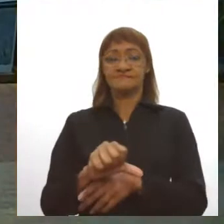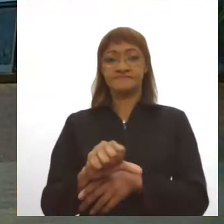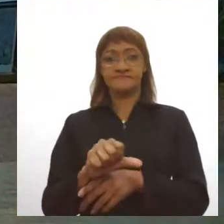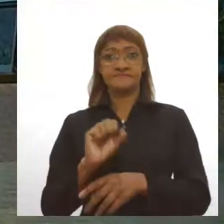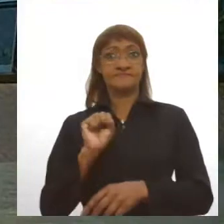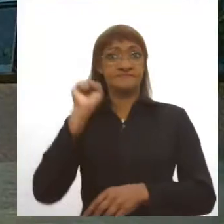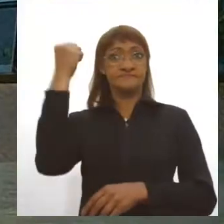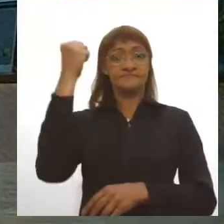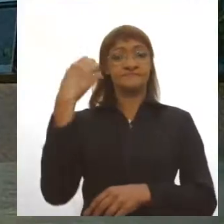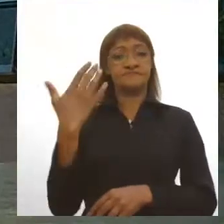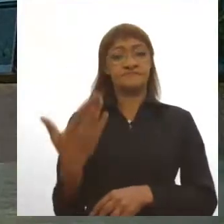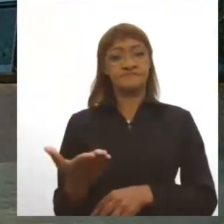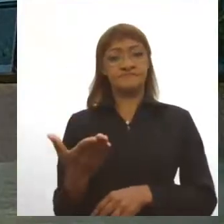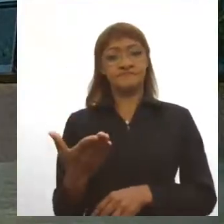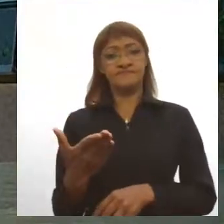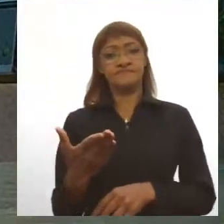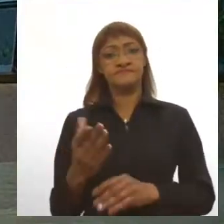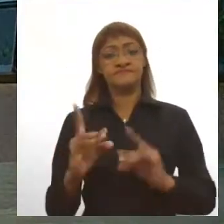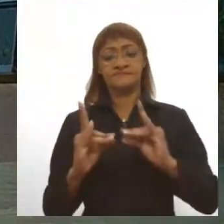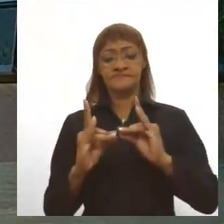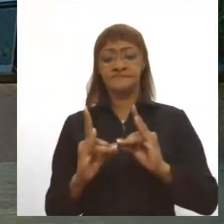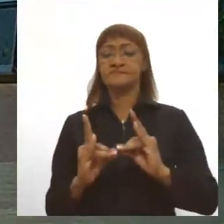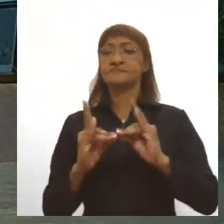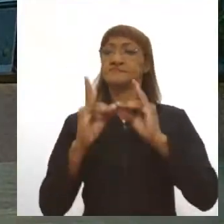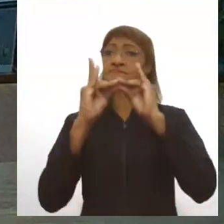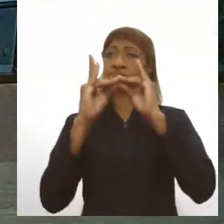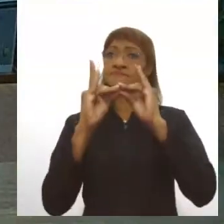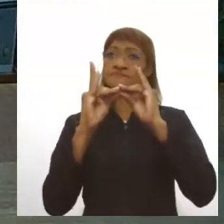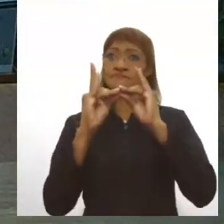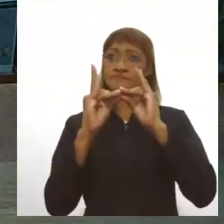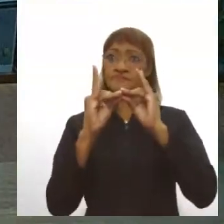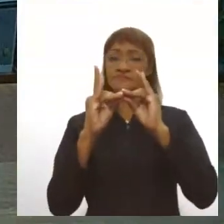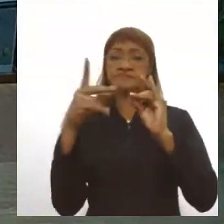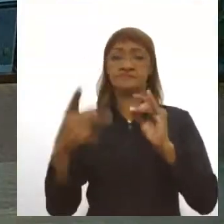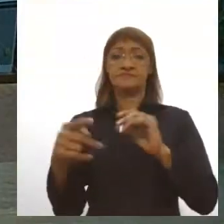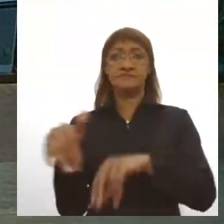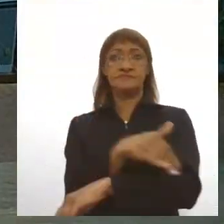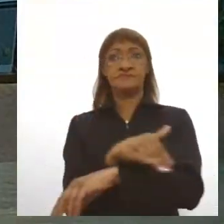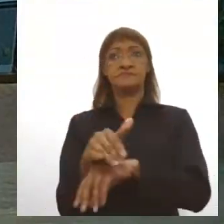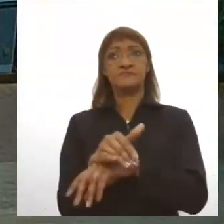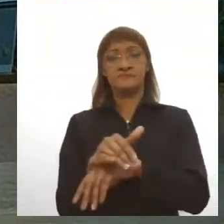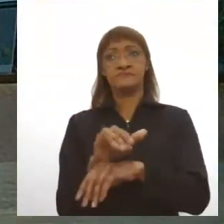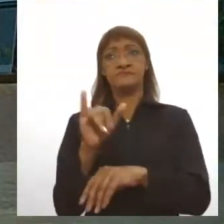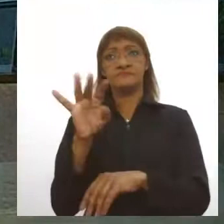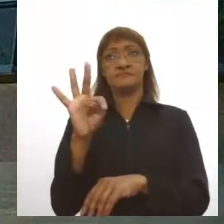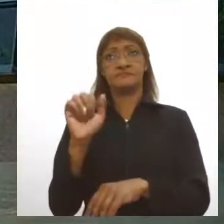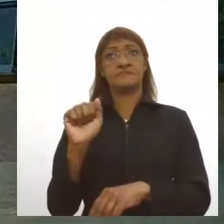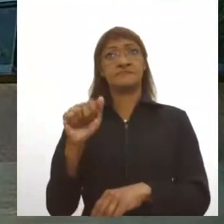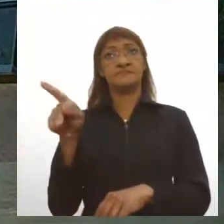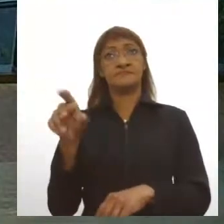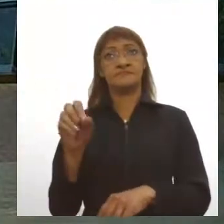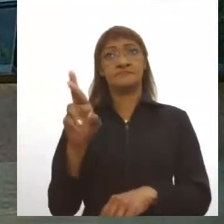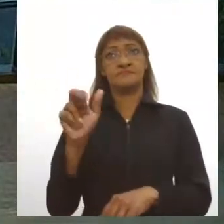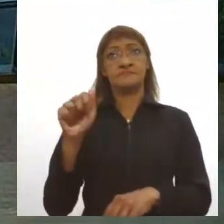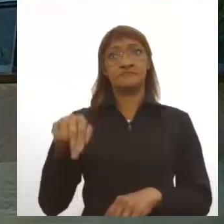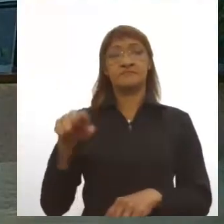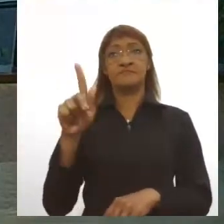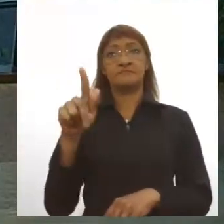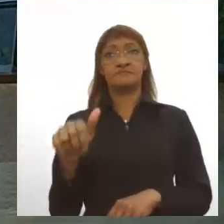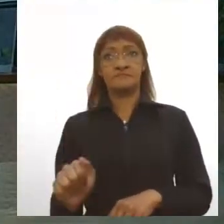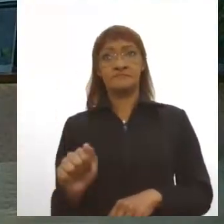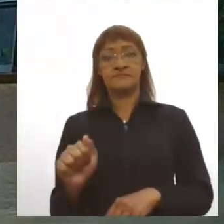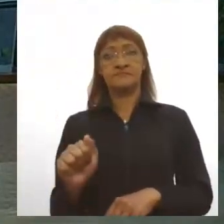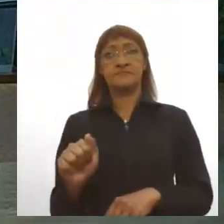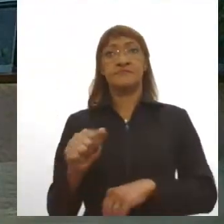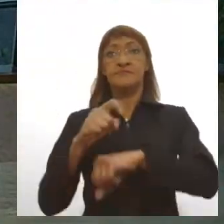corpo está sendo velado, no caso, na OSAF, aqui da Rua de Itapuranga, onde o sepultamento acontece às 11 horas, no cemitério